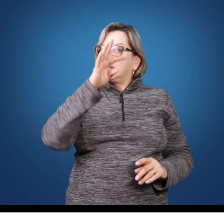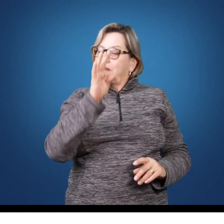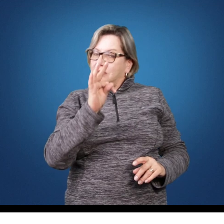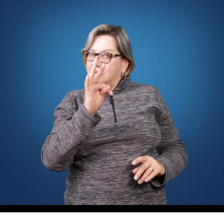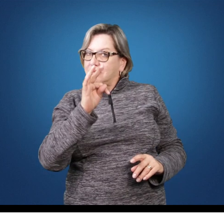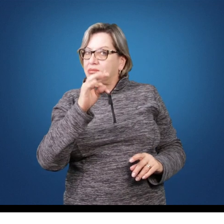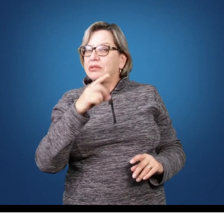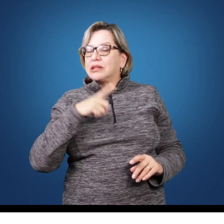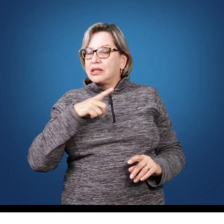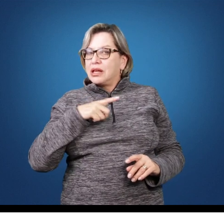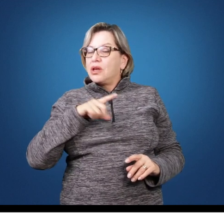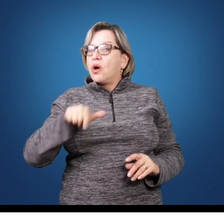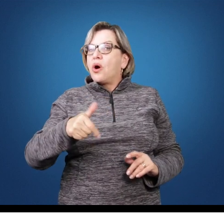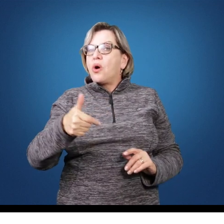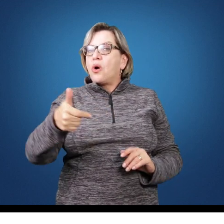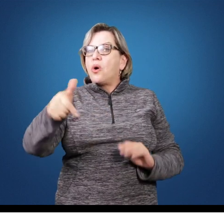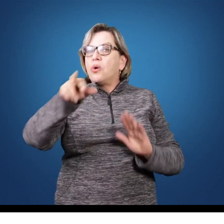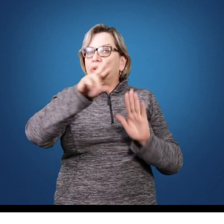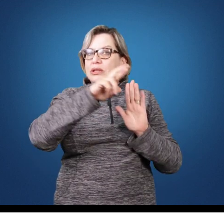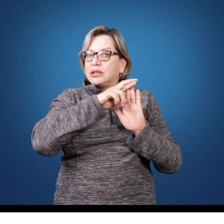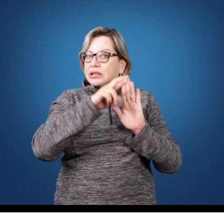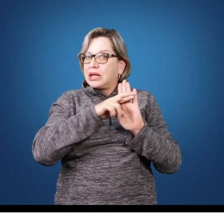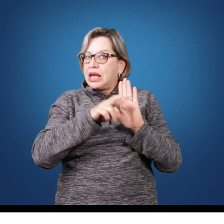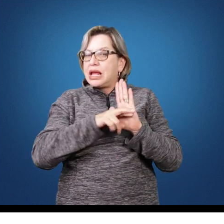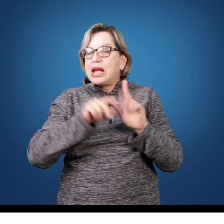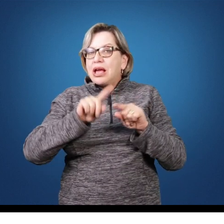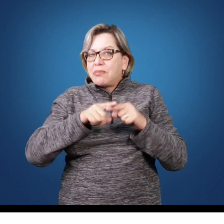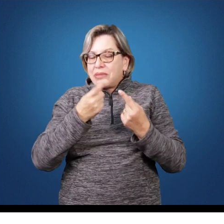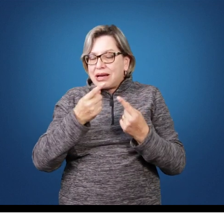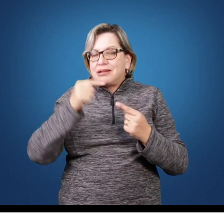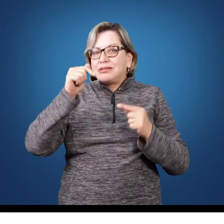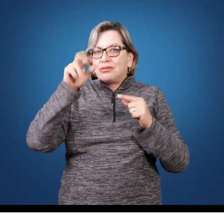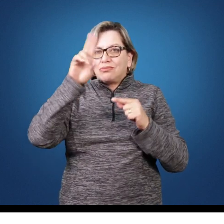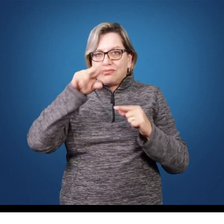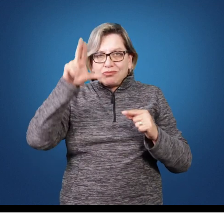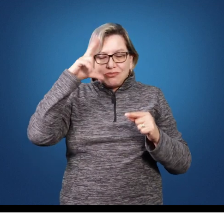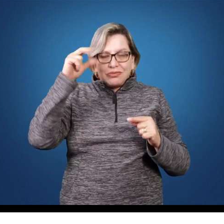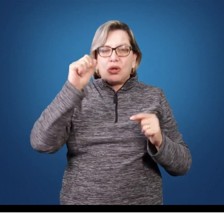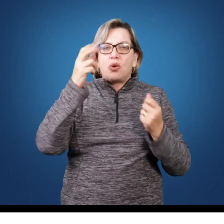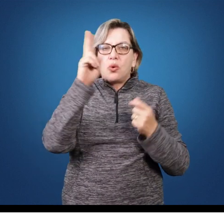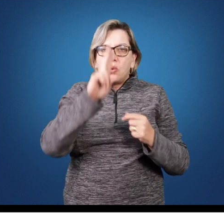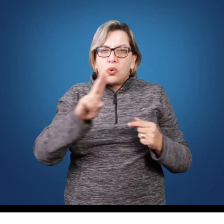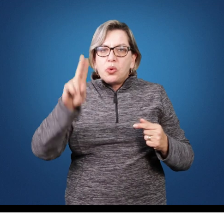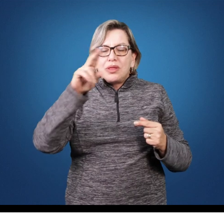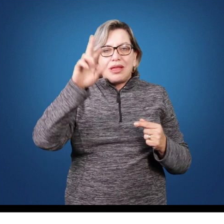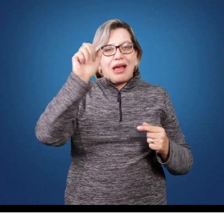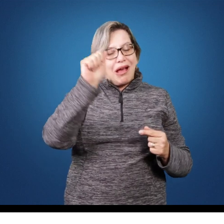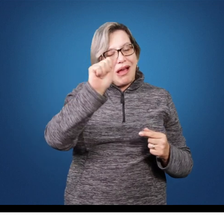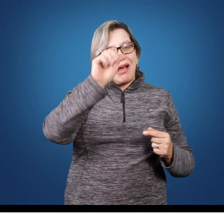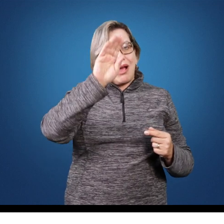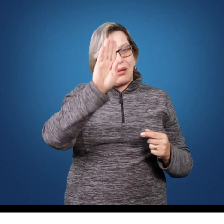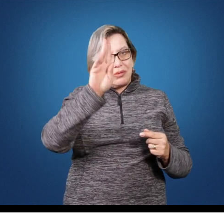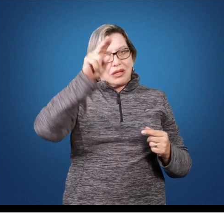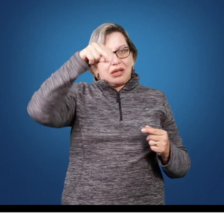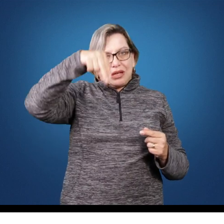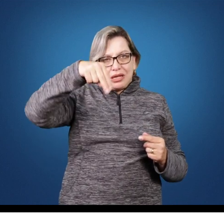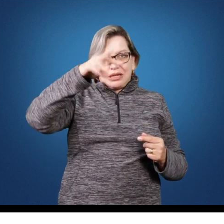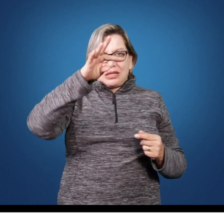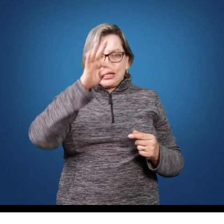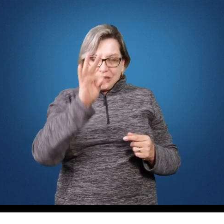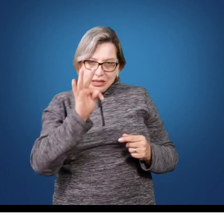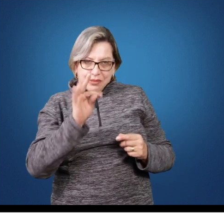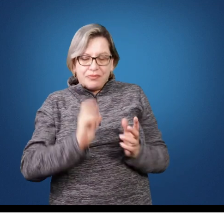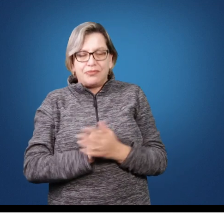exemplos, porém, essa é bastante utilizada. Então, por meio da utilização dessas técnicas,